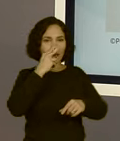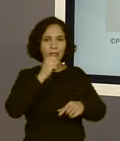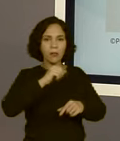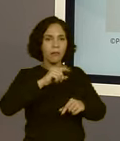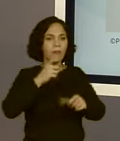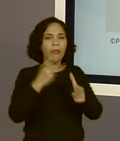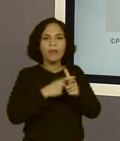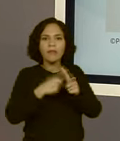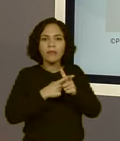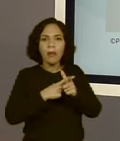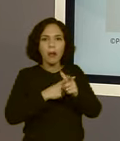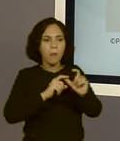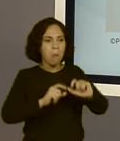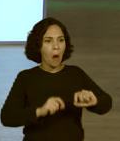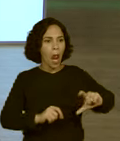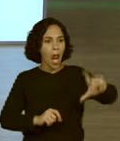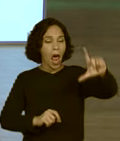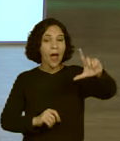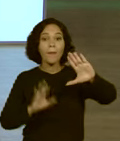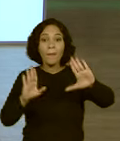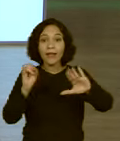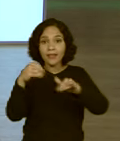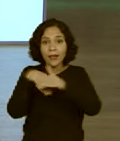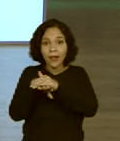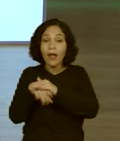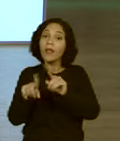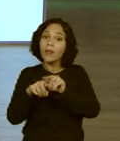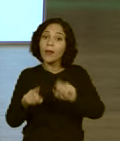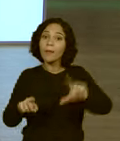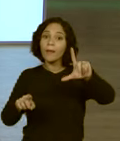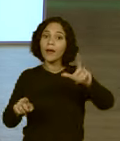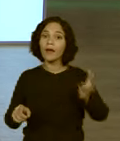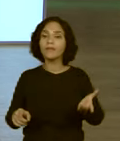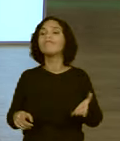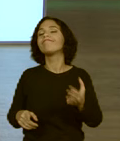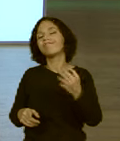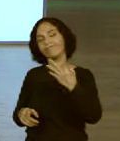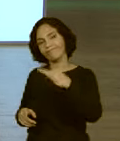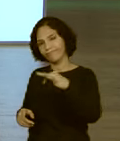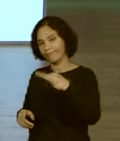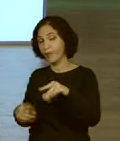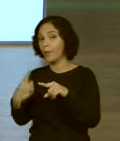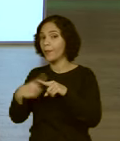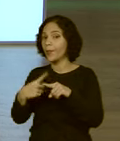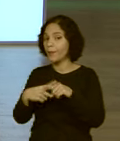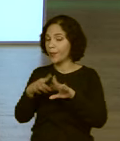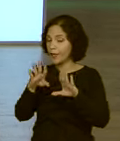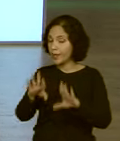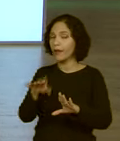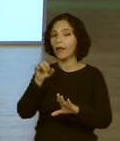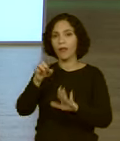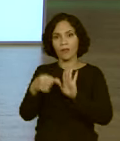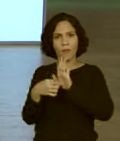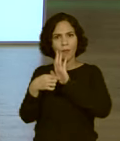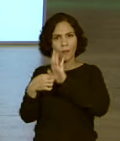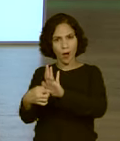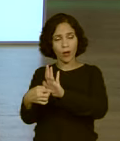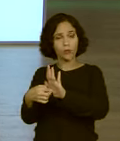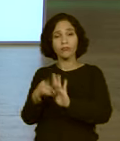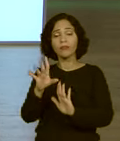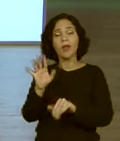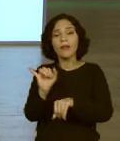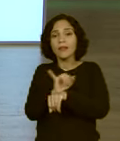também pode virar uma bola de neve. Exatamente, porque esse valor que a gente está mostrando aqui, na verdade, ele é só o